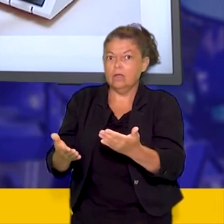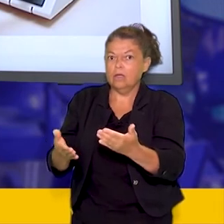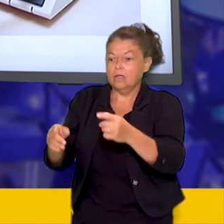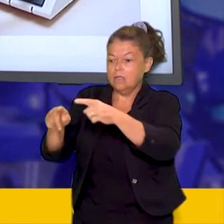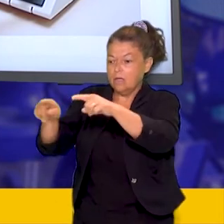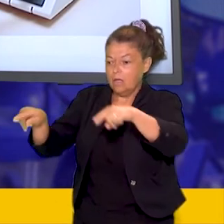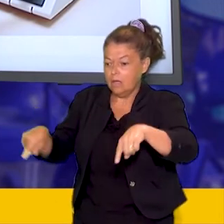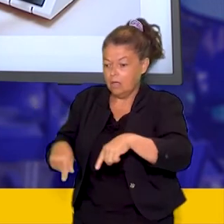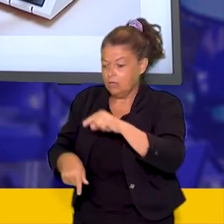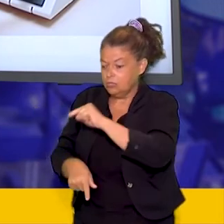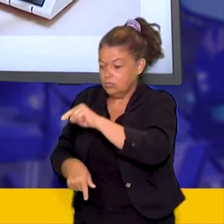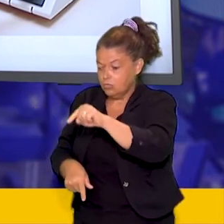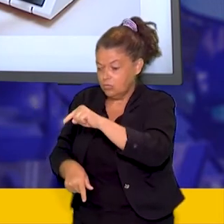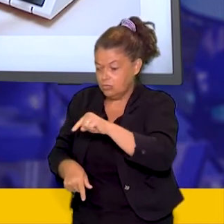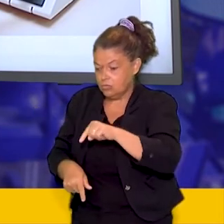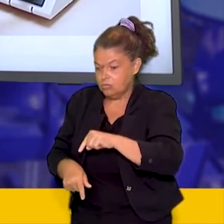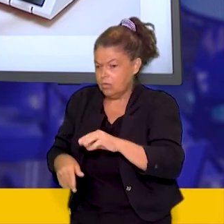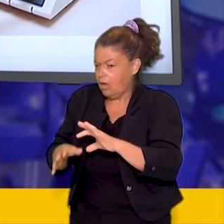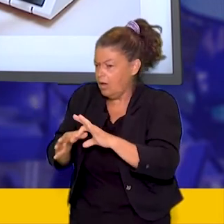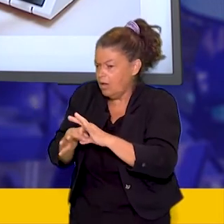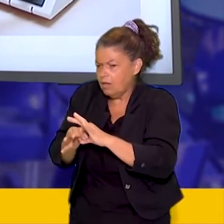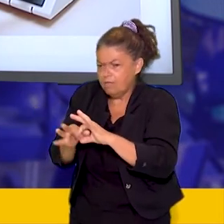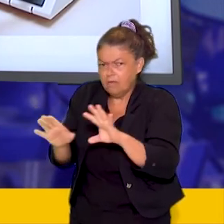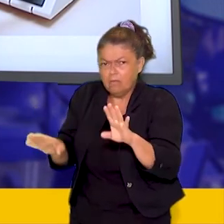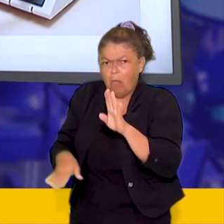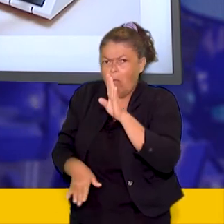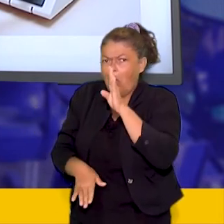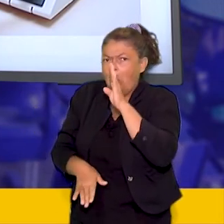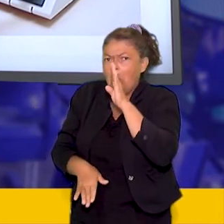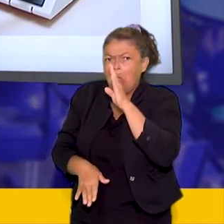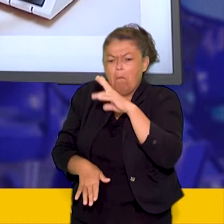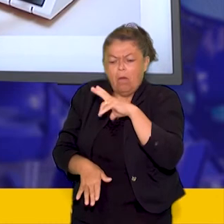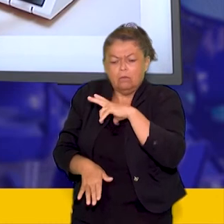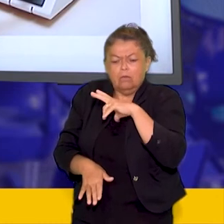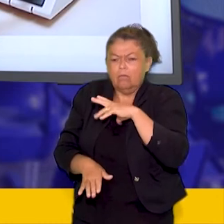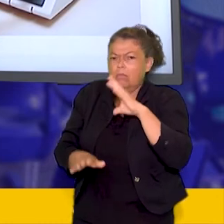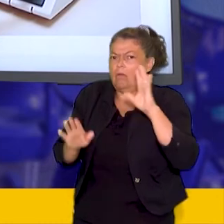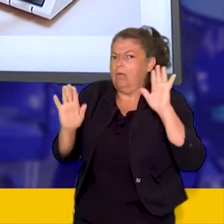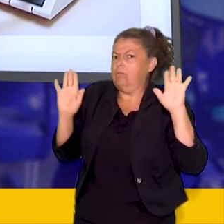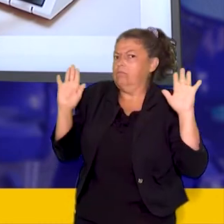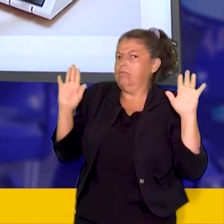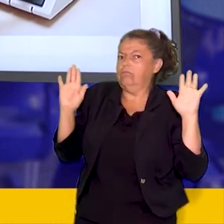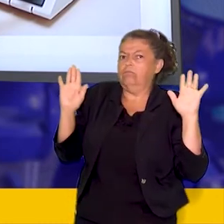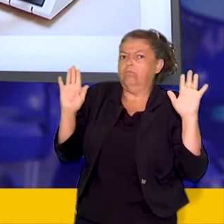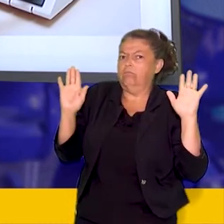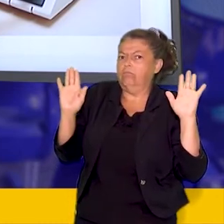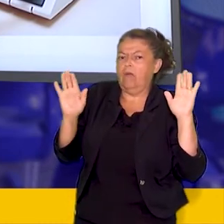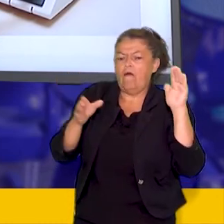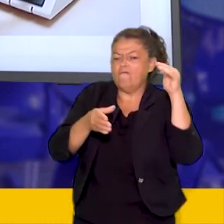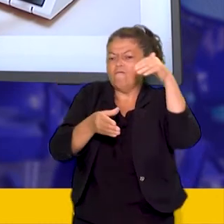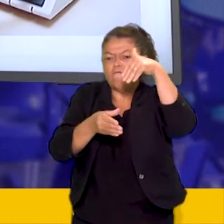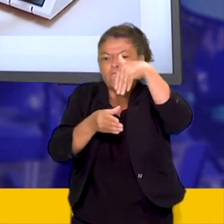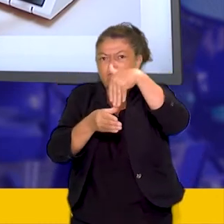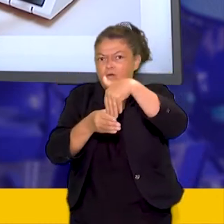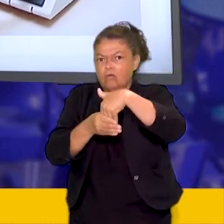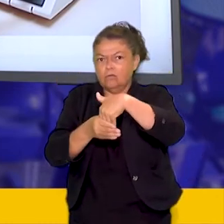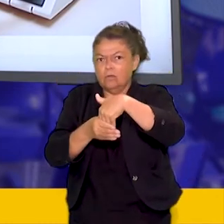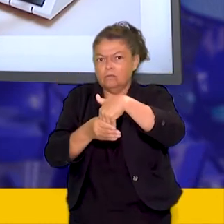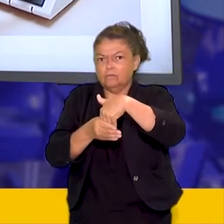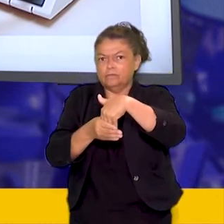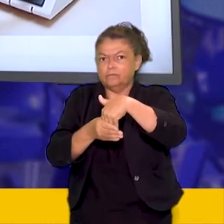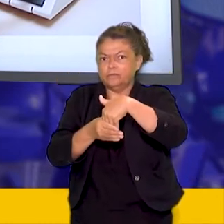candidato de sua expo. só que vota e meia